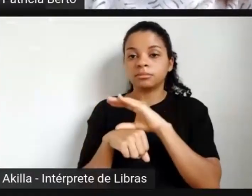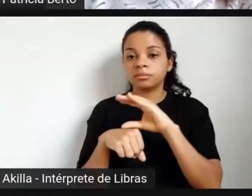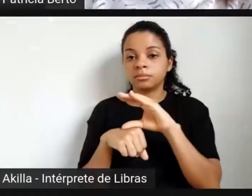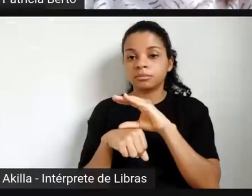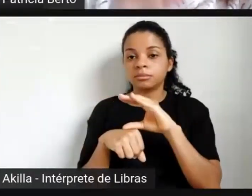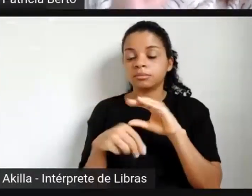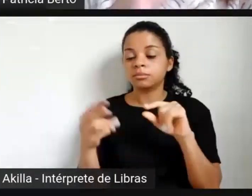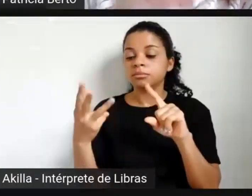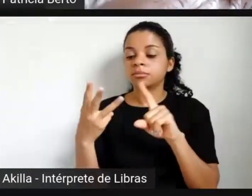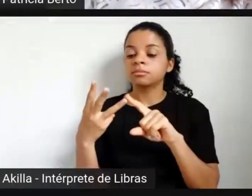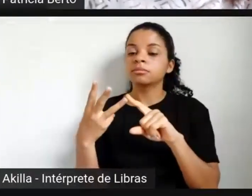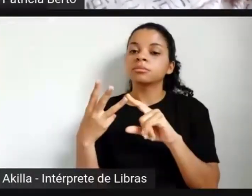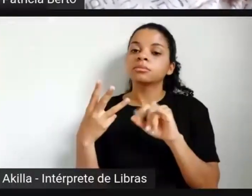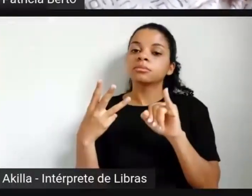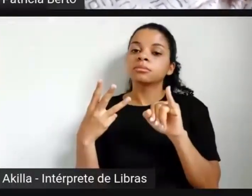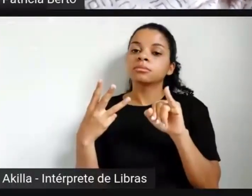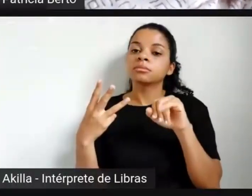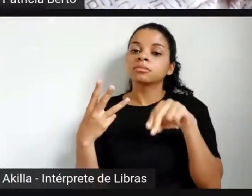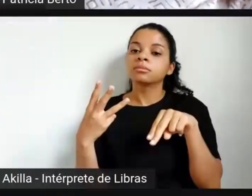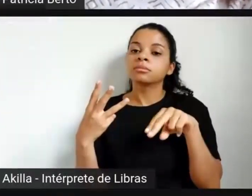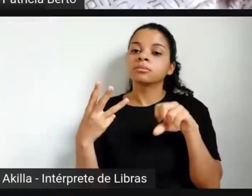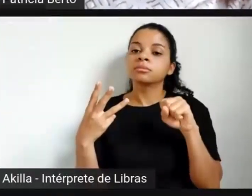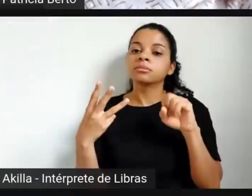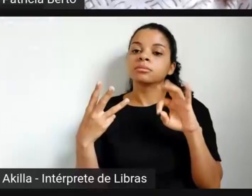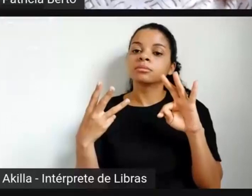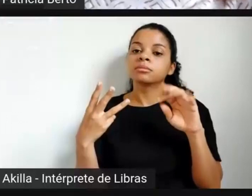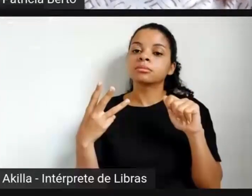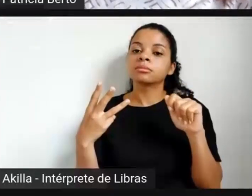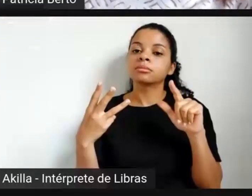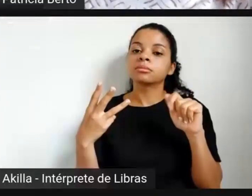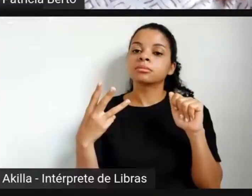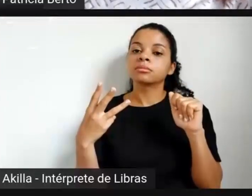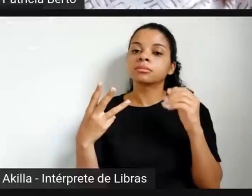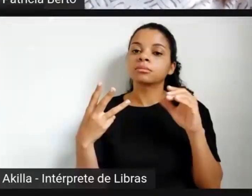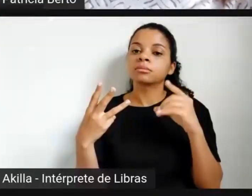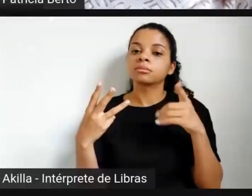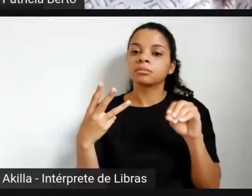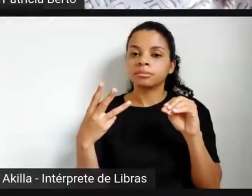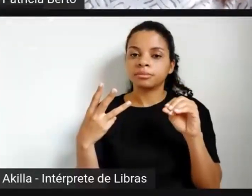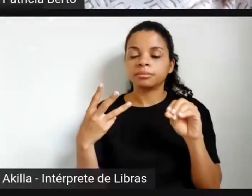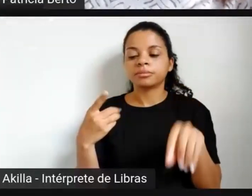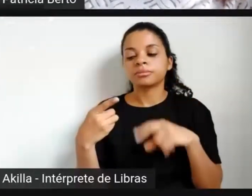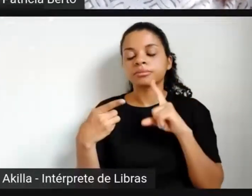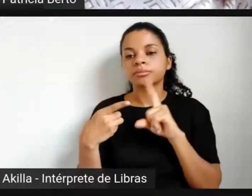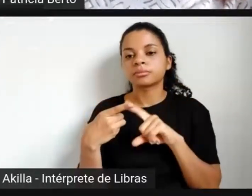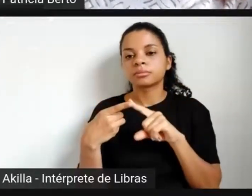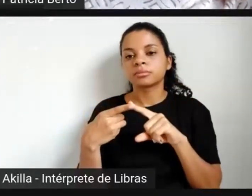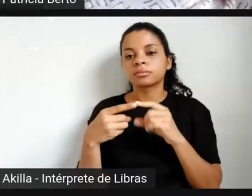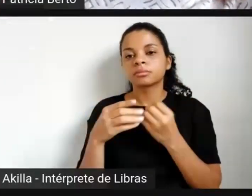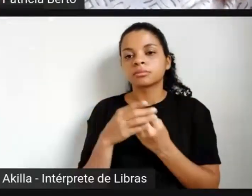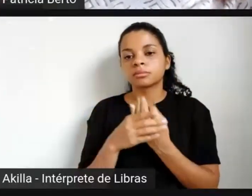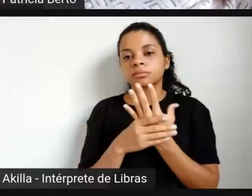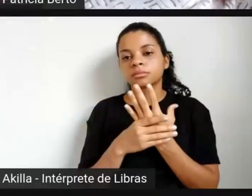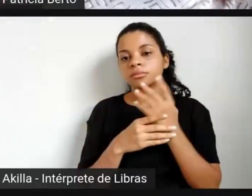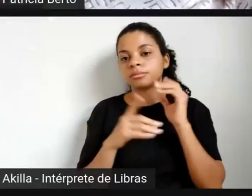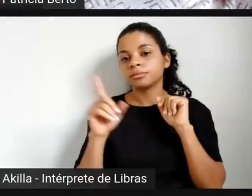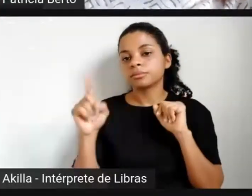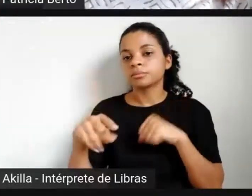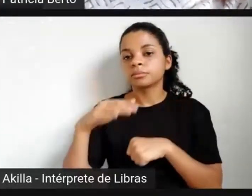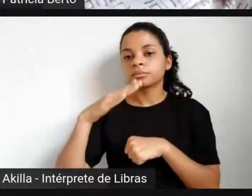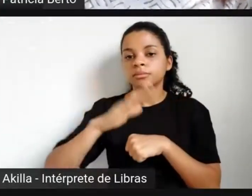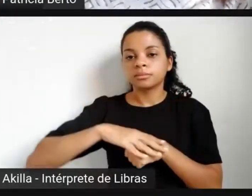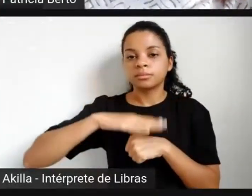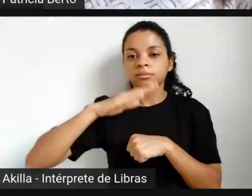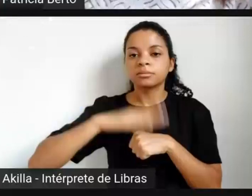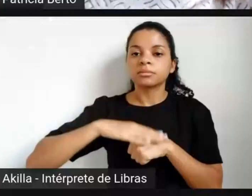Instalação, seguida de Eleição. A fase de criação provém de um ato, esse ato